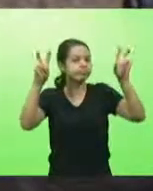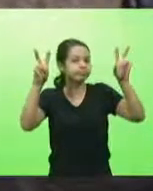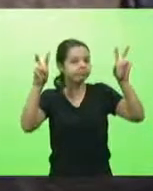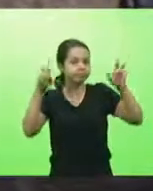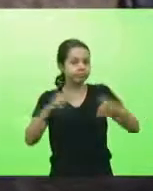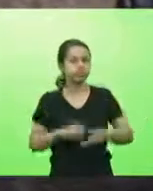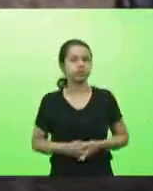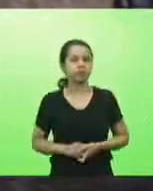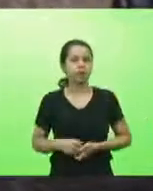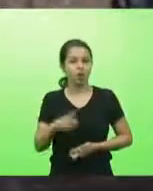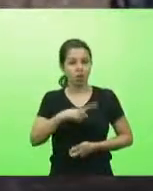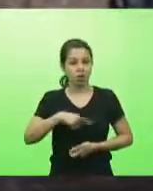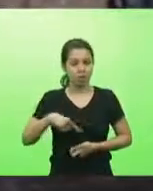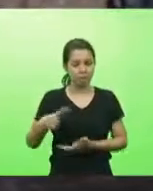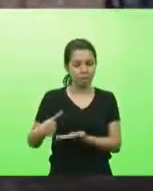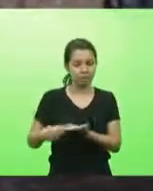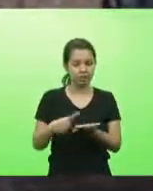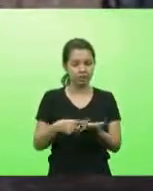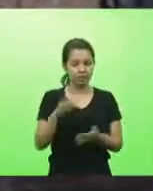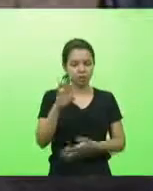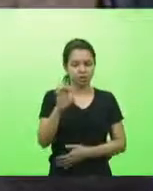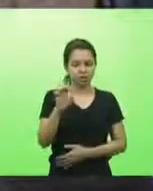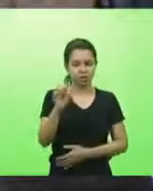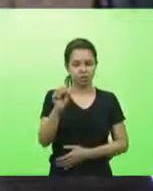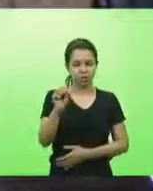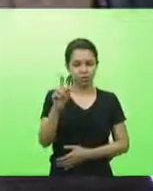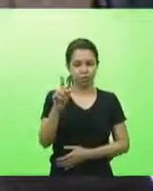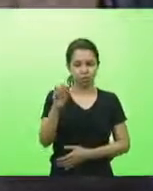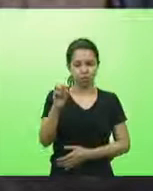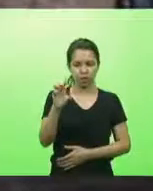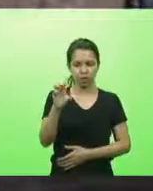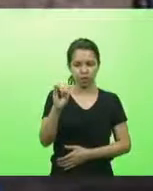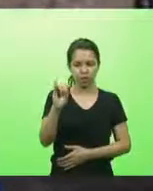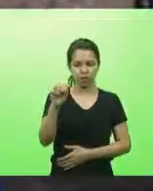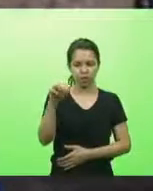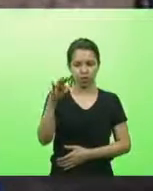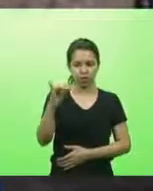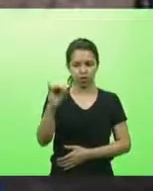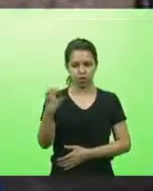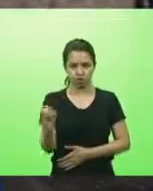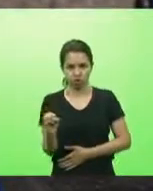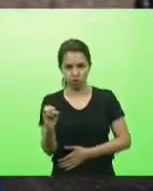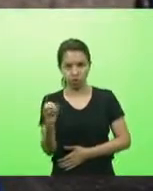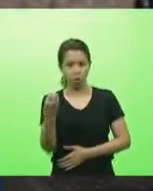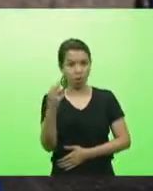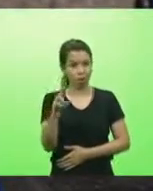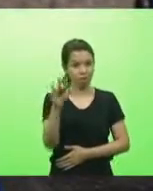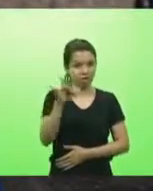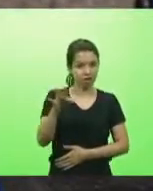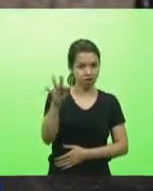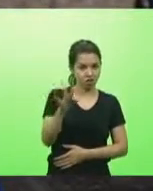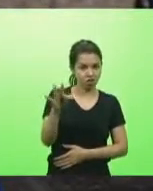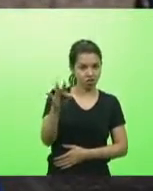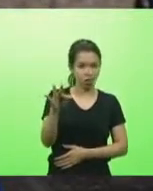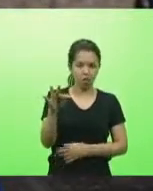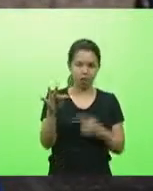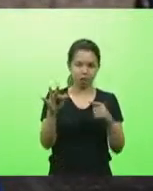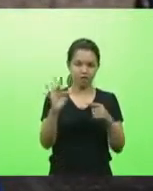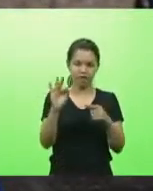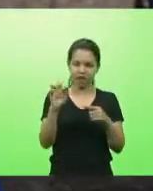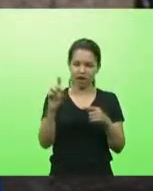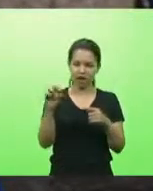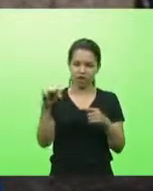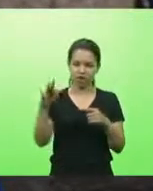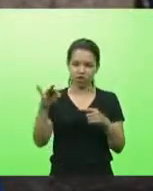espoliativo que é o pacto federativo chamado pacto federativo não gosto muito desse nome porque não faz de uso a